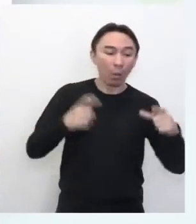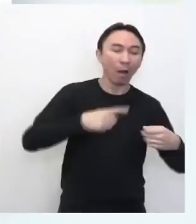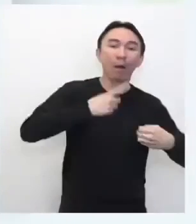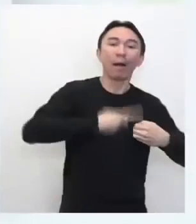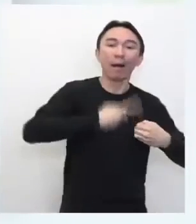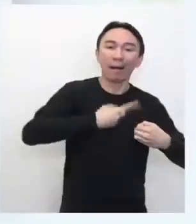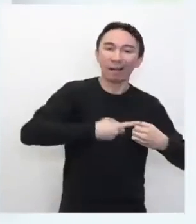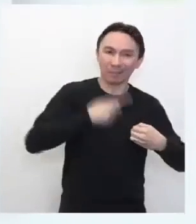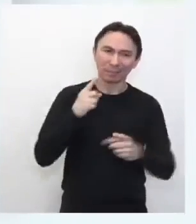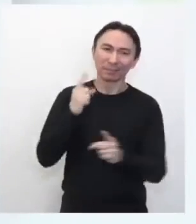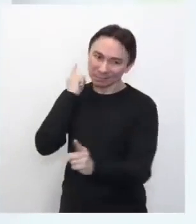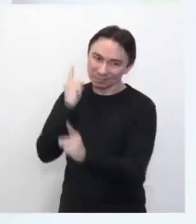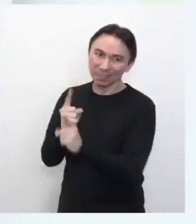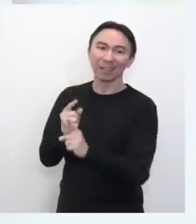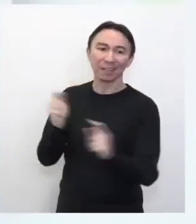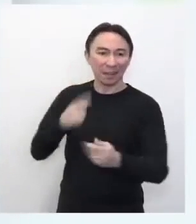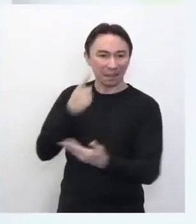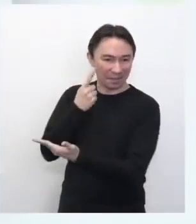fácil!